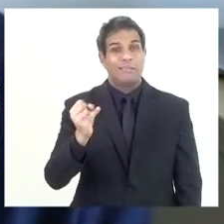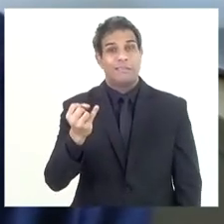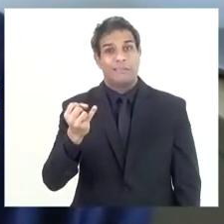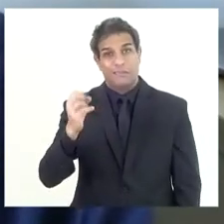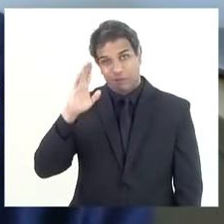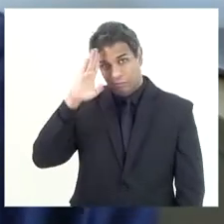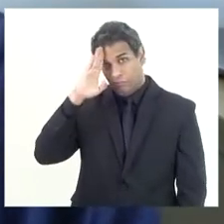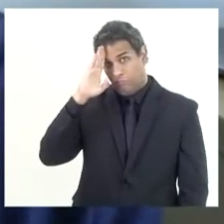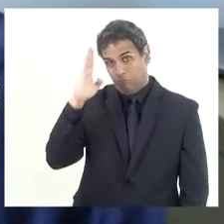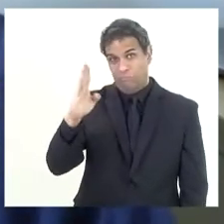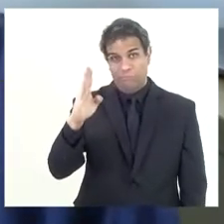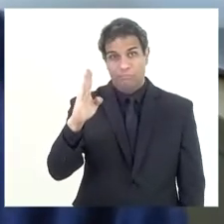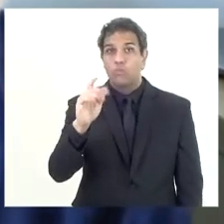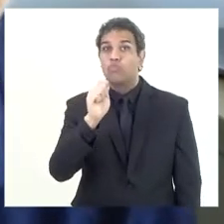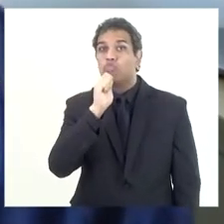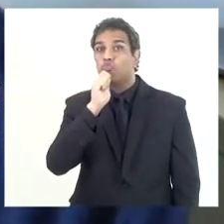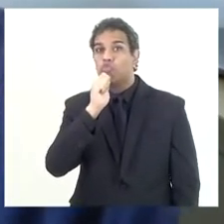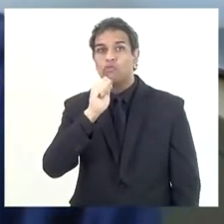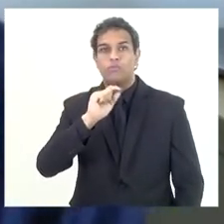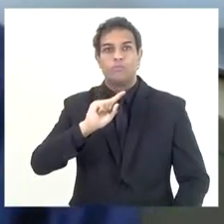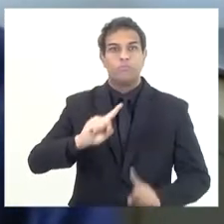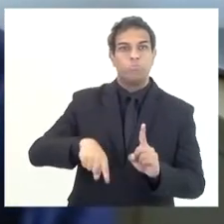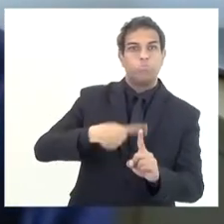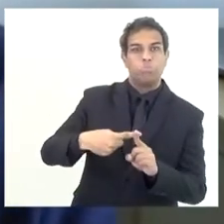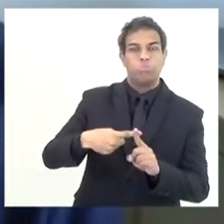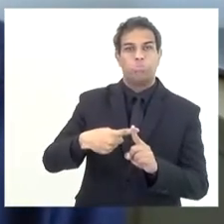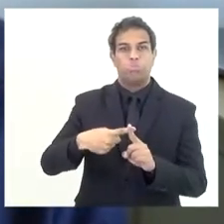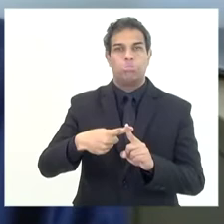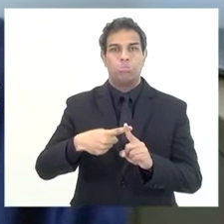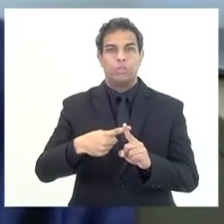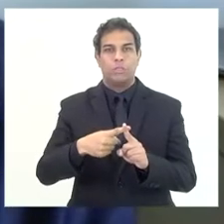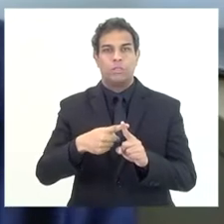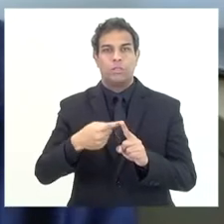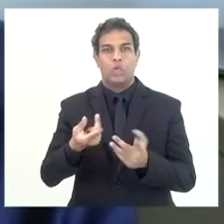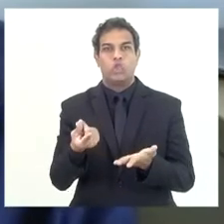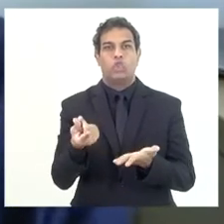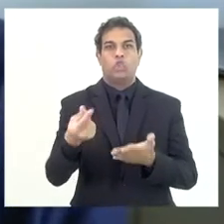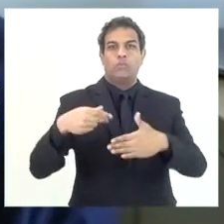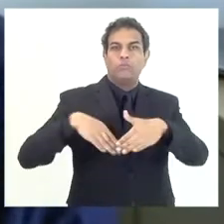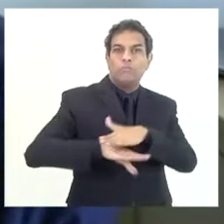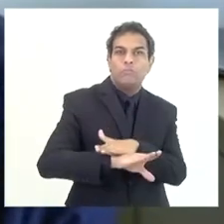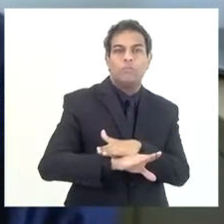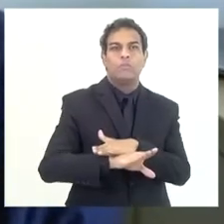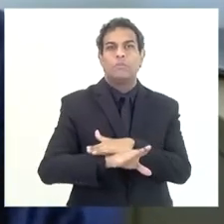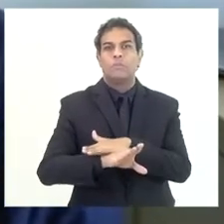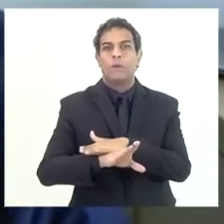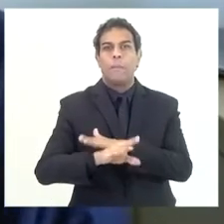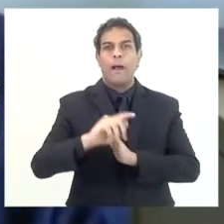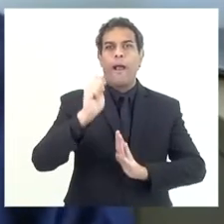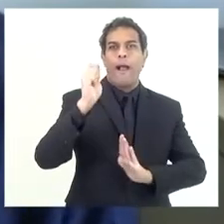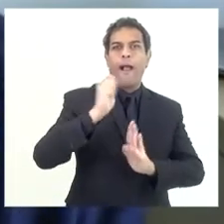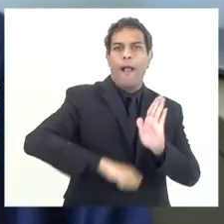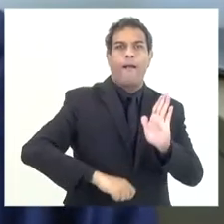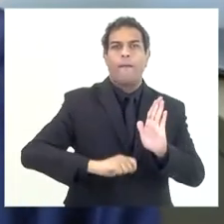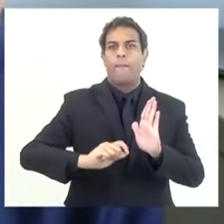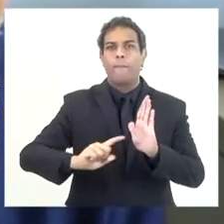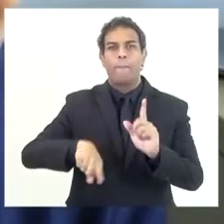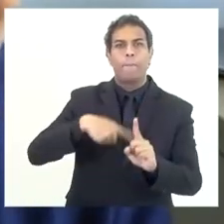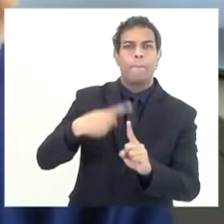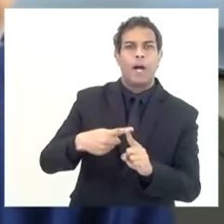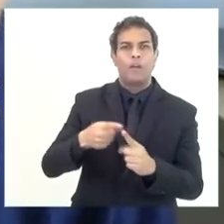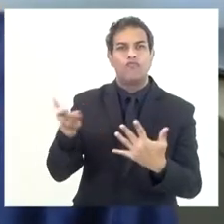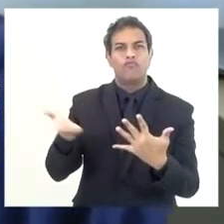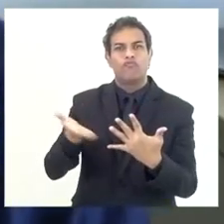principal sem o adicional, que seria o fundo, teria que ter outra rubrica para lançar os créditos